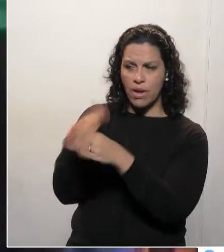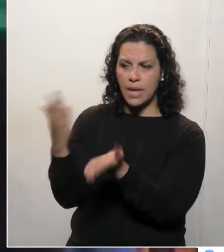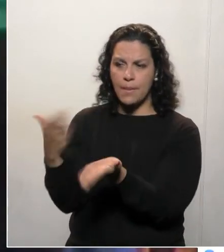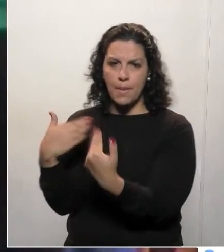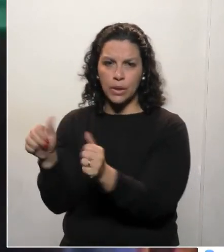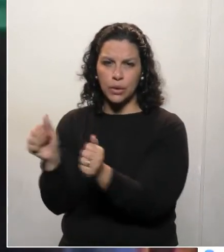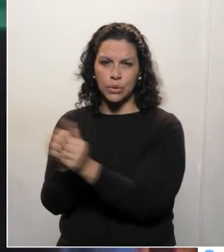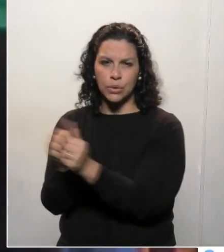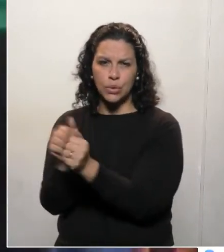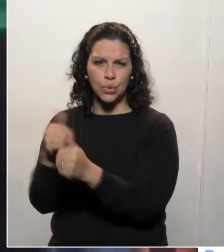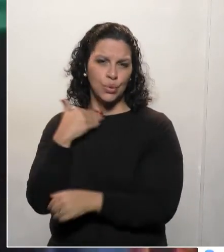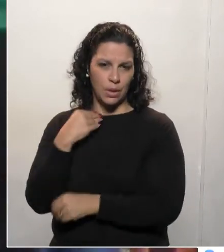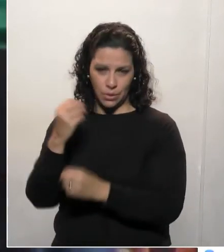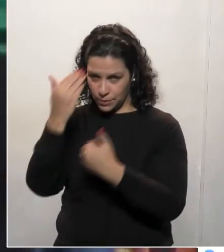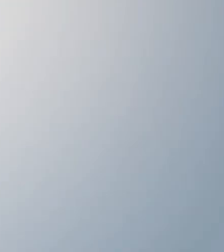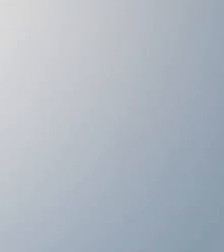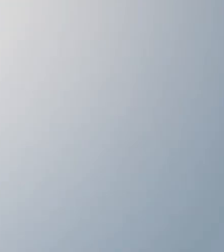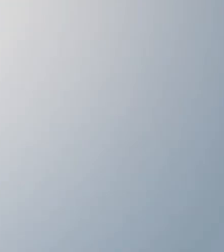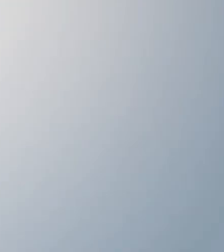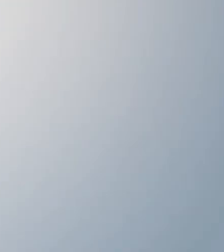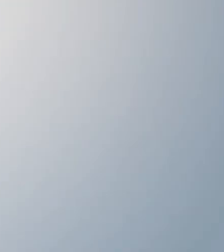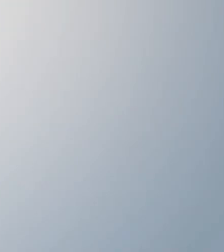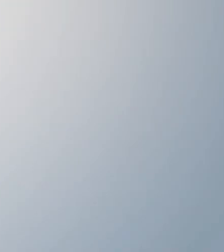nossa fala aí, a nossa reivindicação. Muito obrigado.